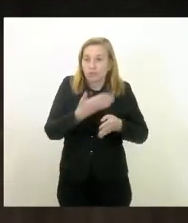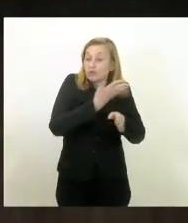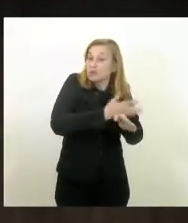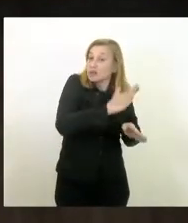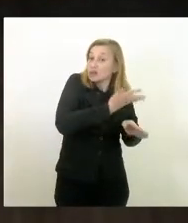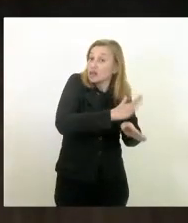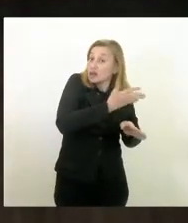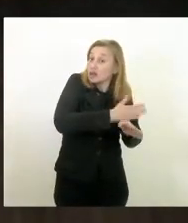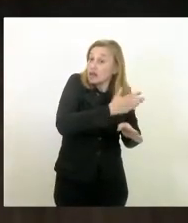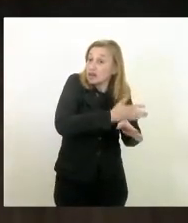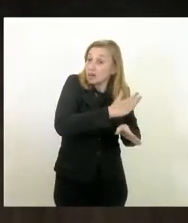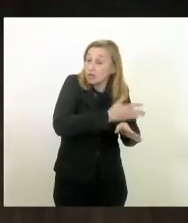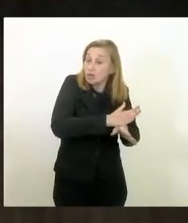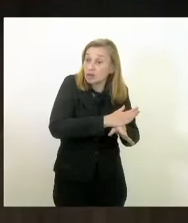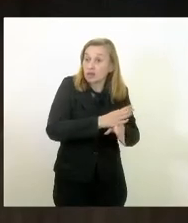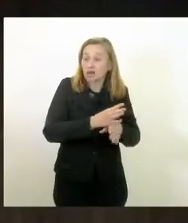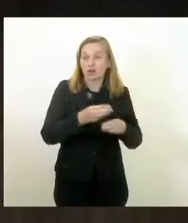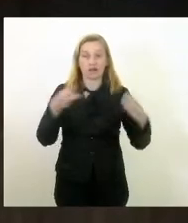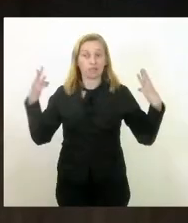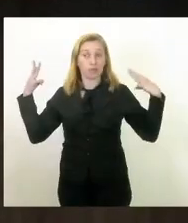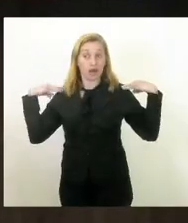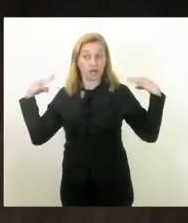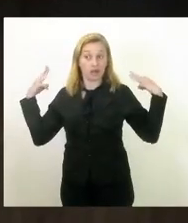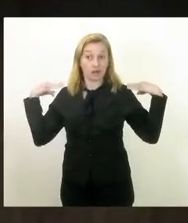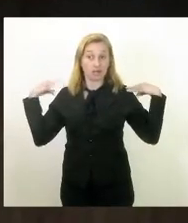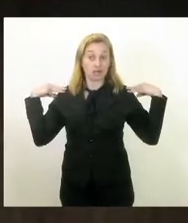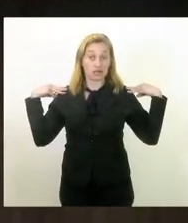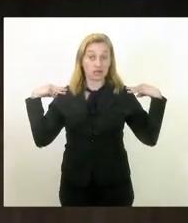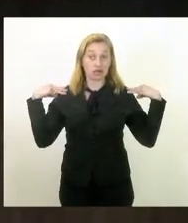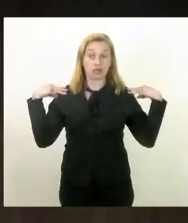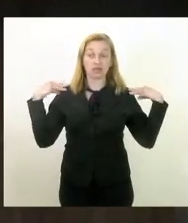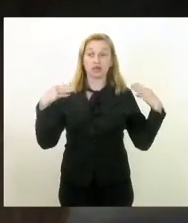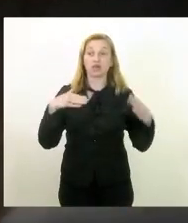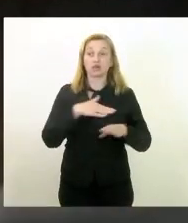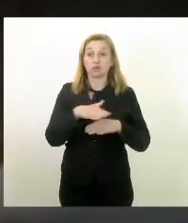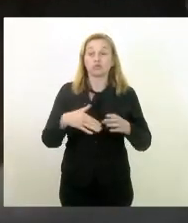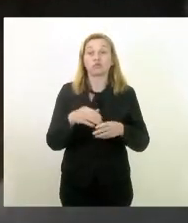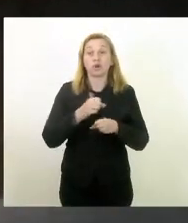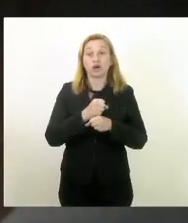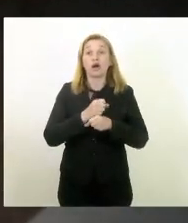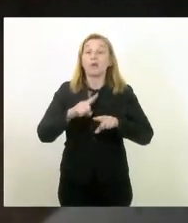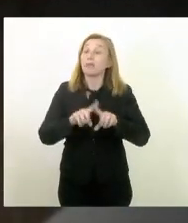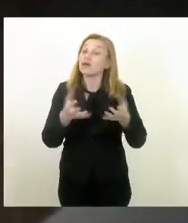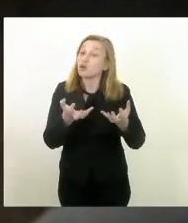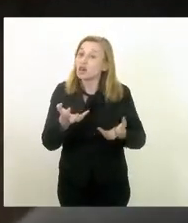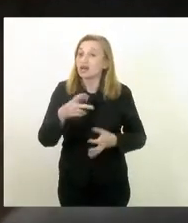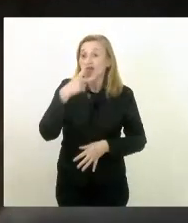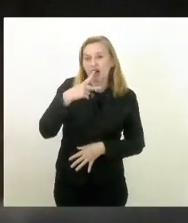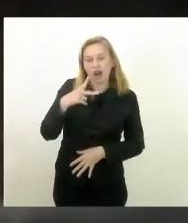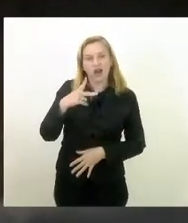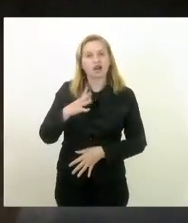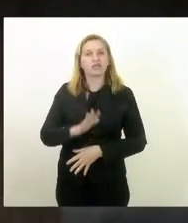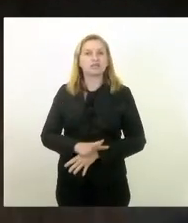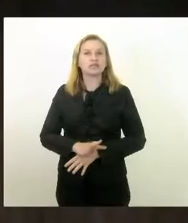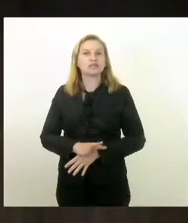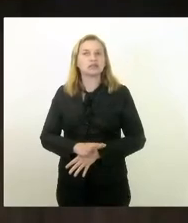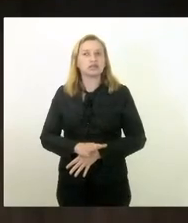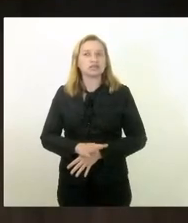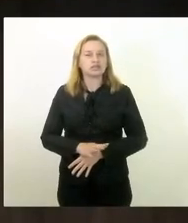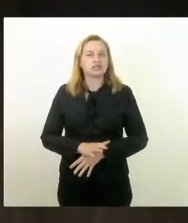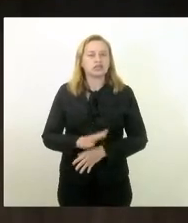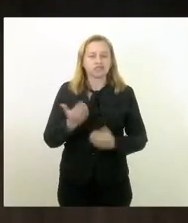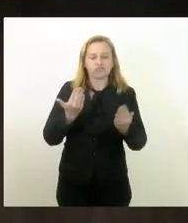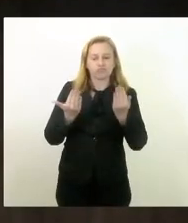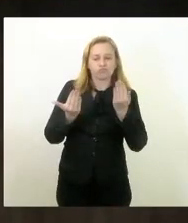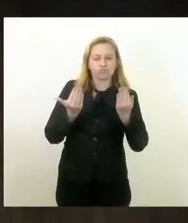que regularmente a marinha faz anualmente a marinha faz mas eu quero dizer que a coincidência e não há coincidência